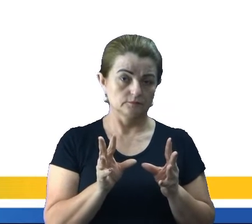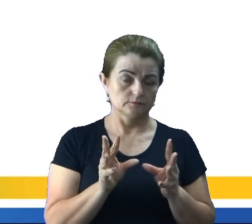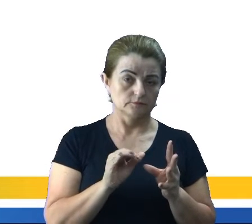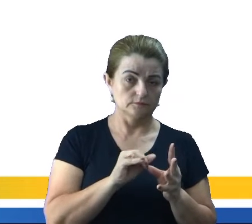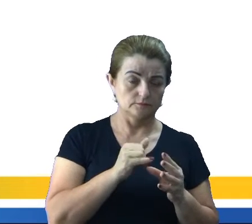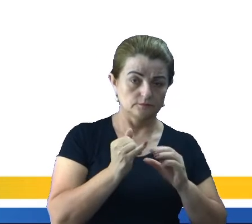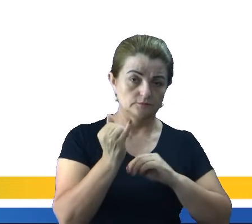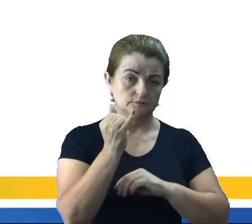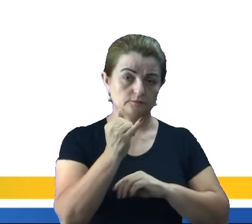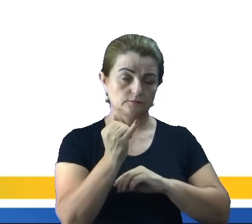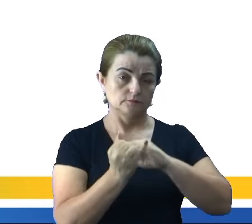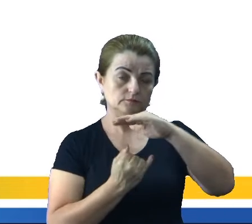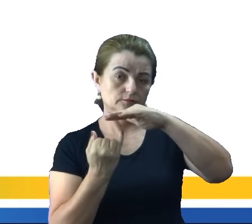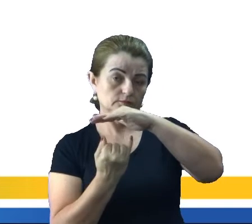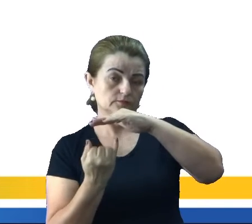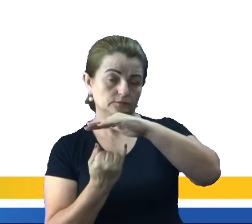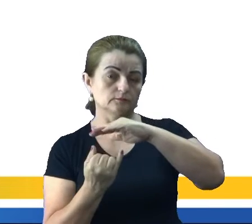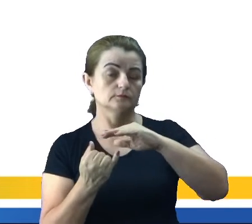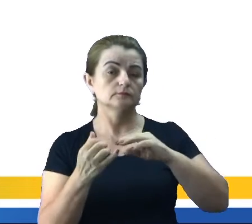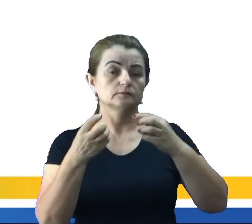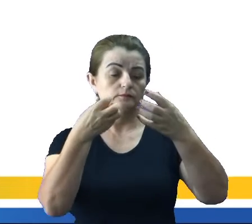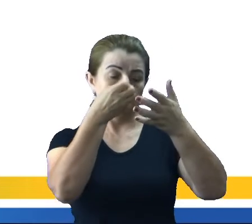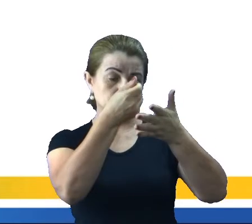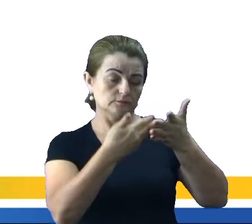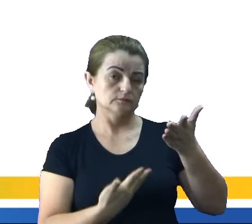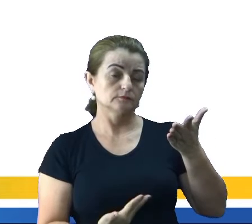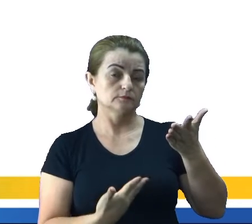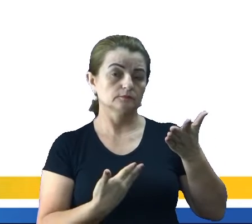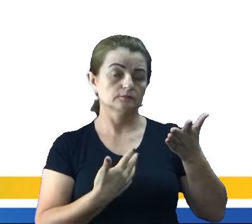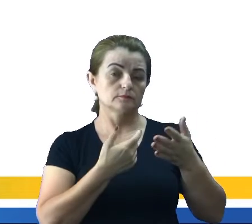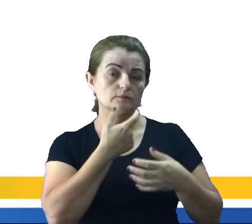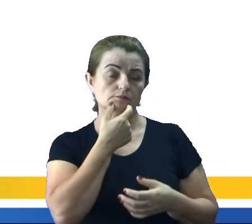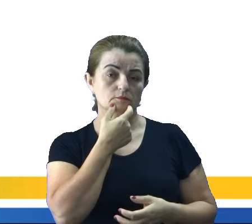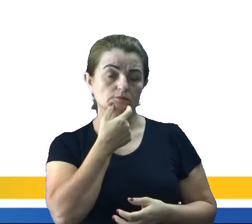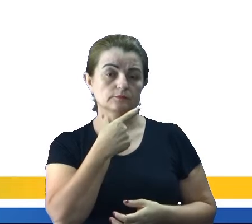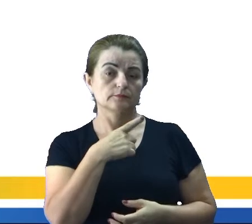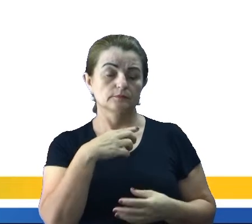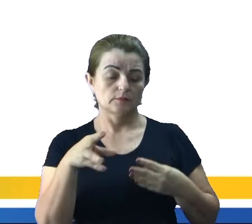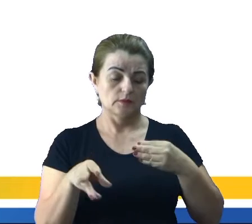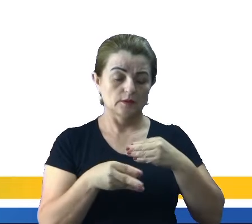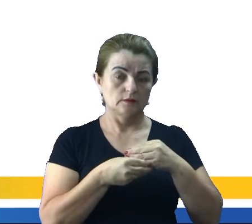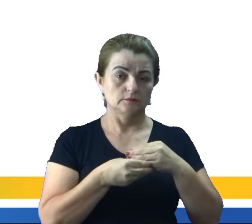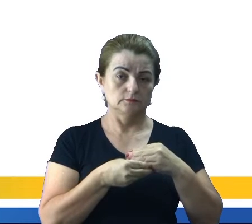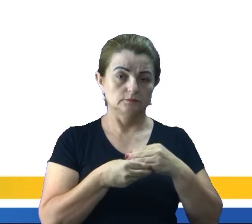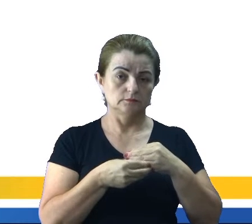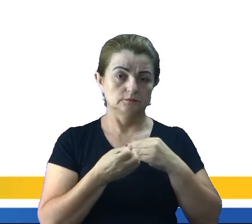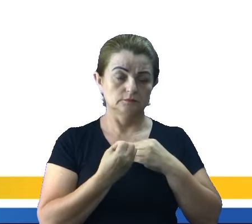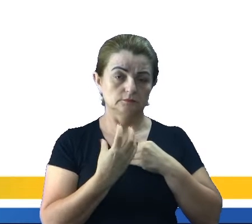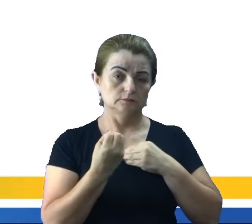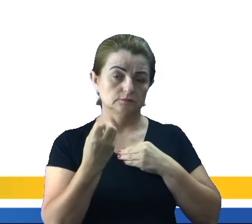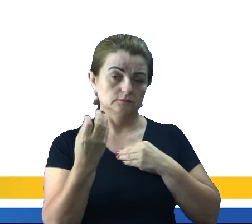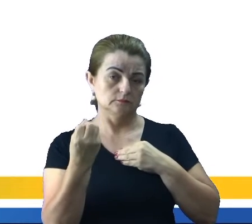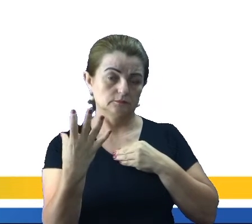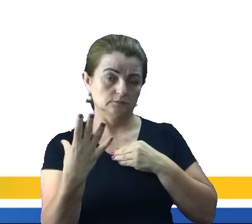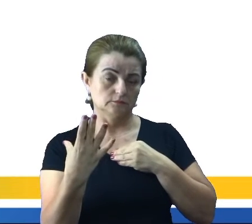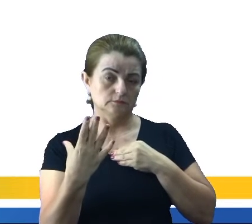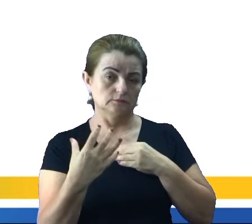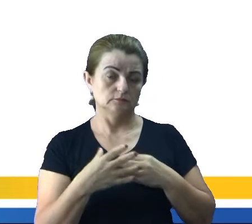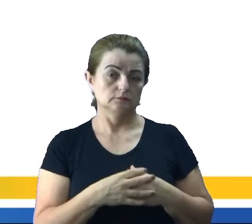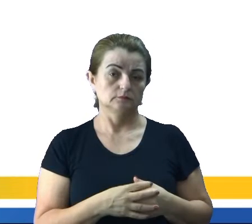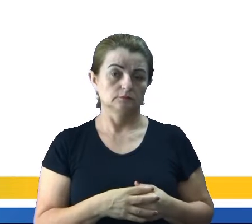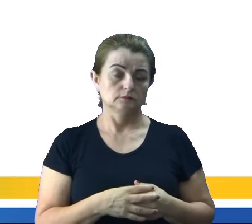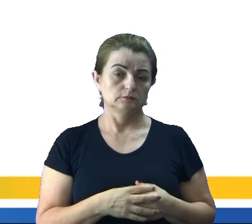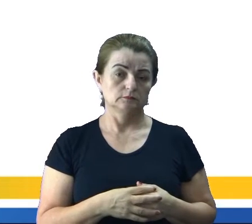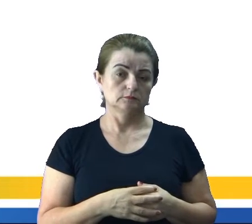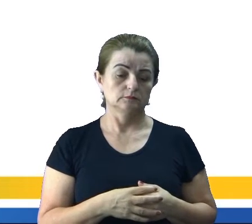Informal De escrever em inglês Ok E temos o complemento, né Travel Viajar This summer